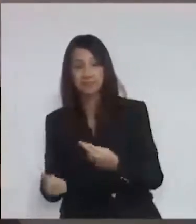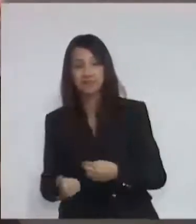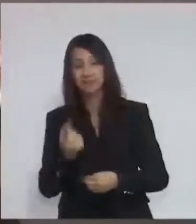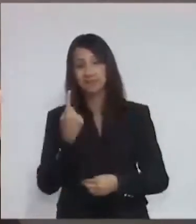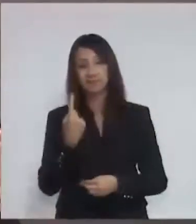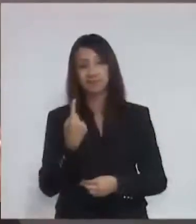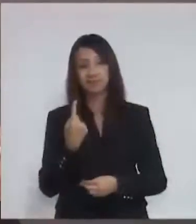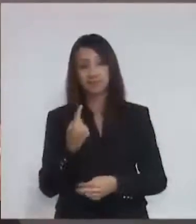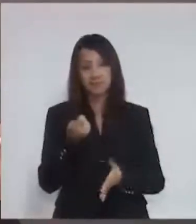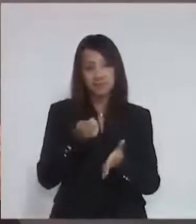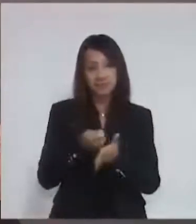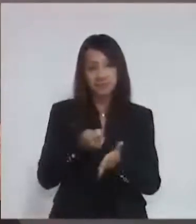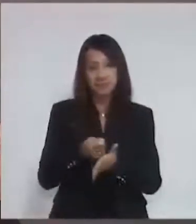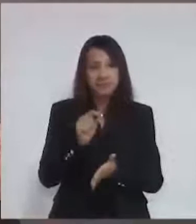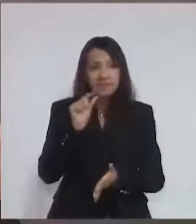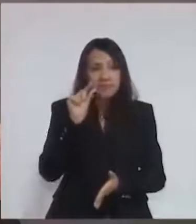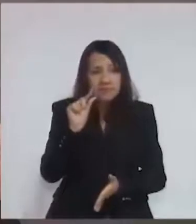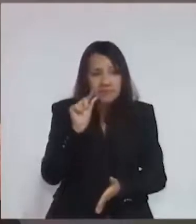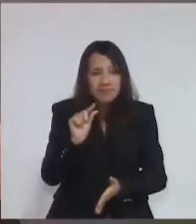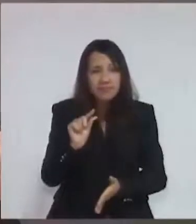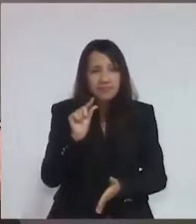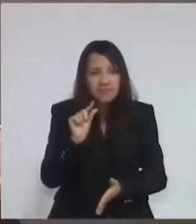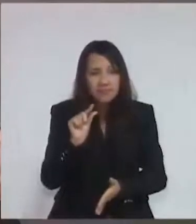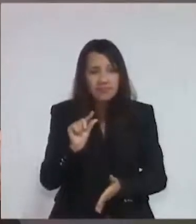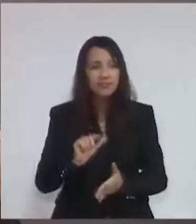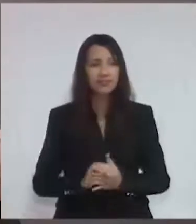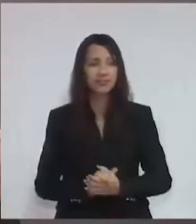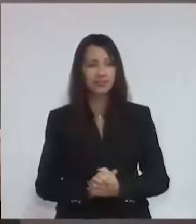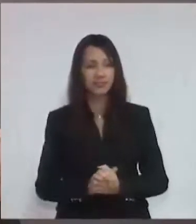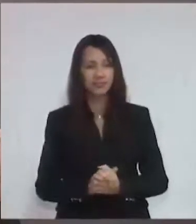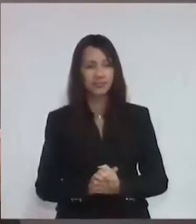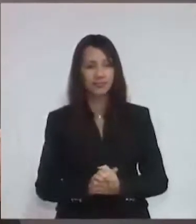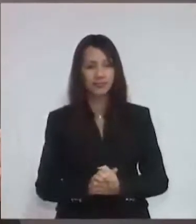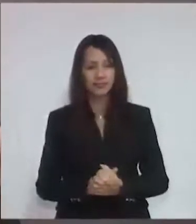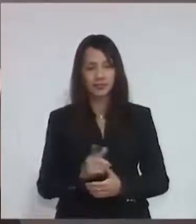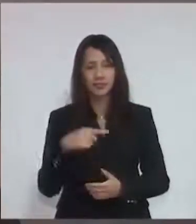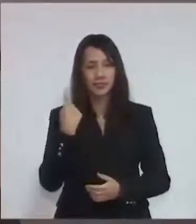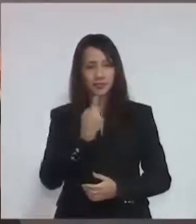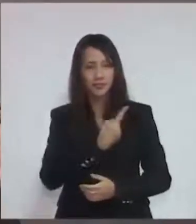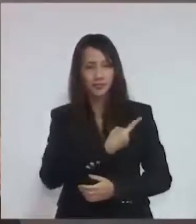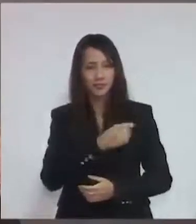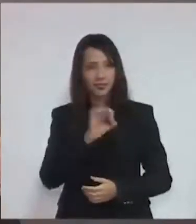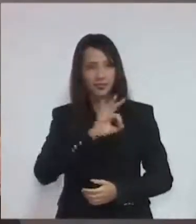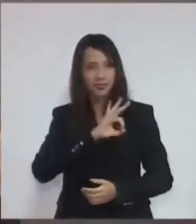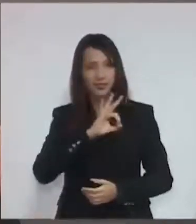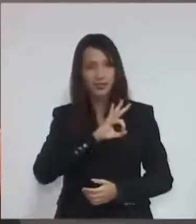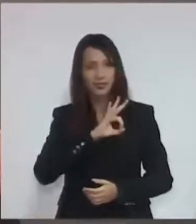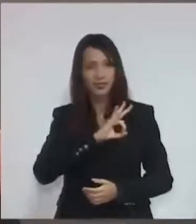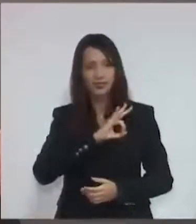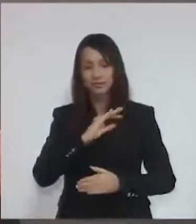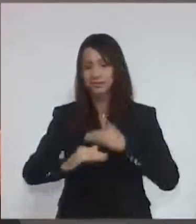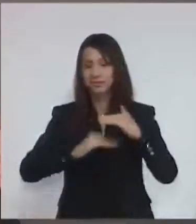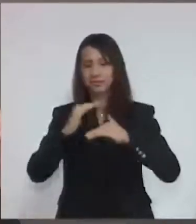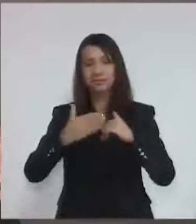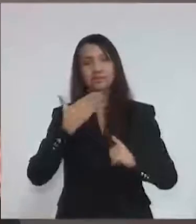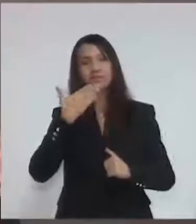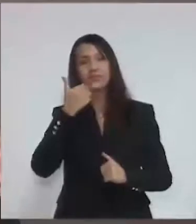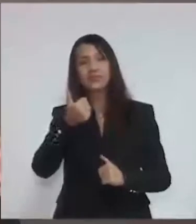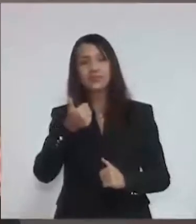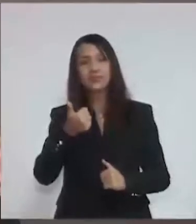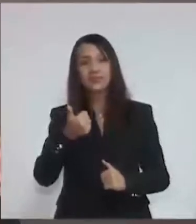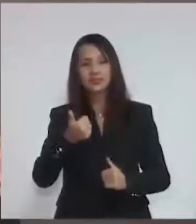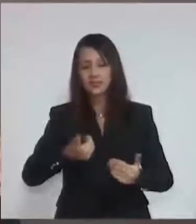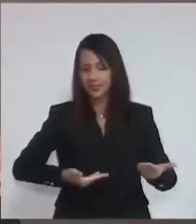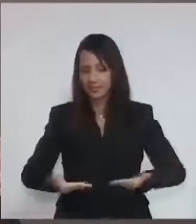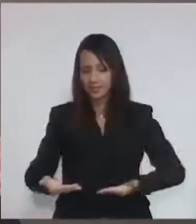Cobramos o mínimo, o mínimo, para a nossa guarda municipal poder desempenhar o melhor serviço na cidade de Vinhedo. mínimo.